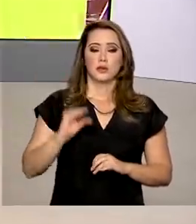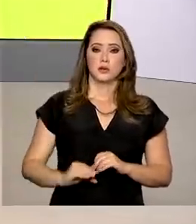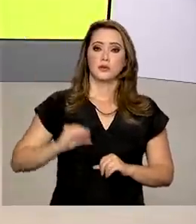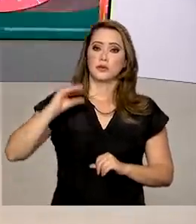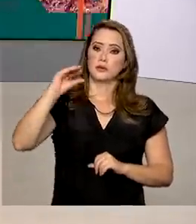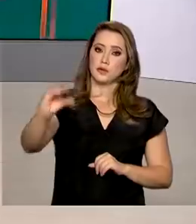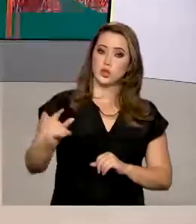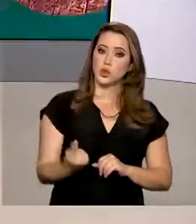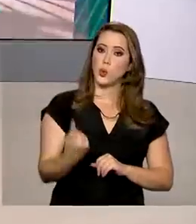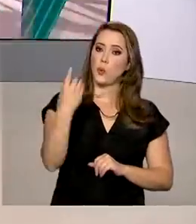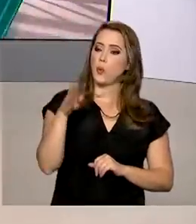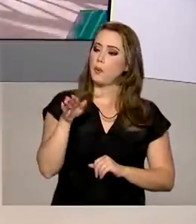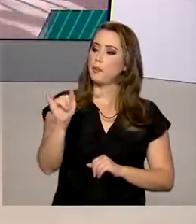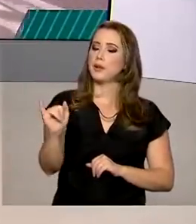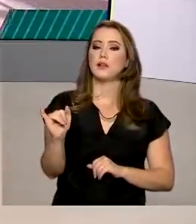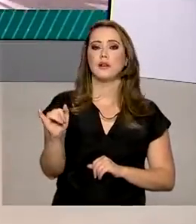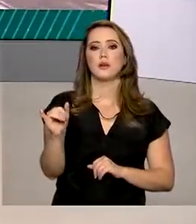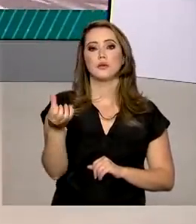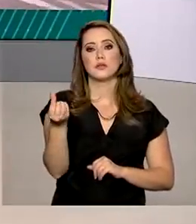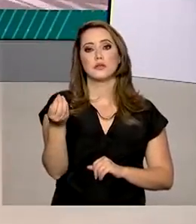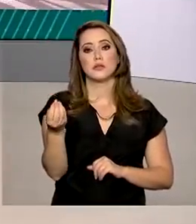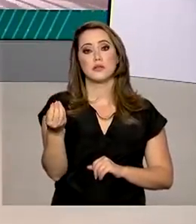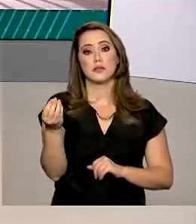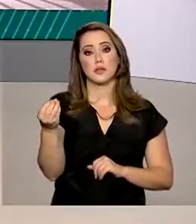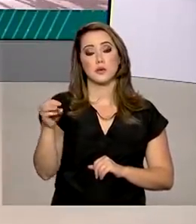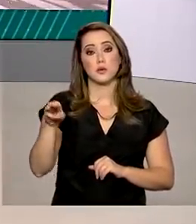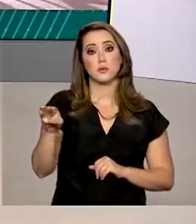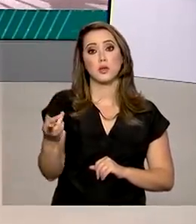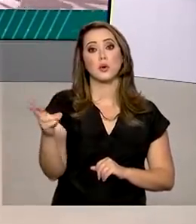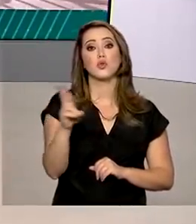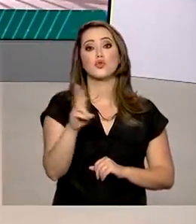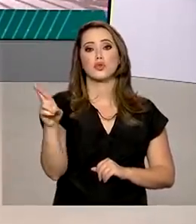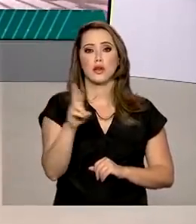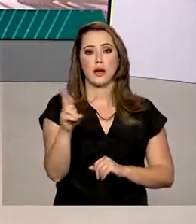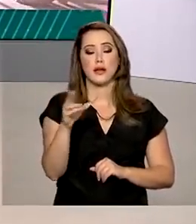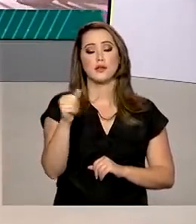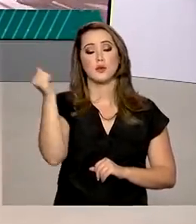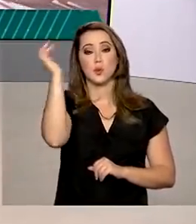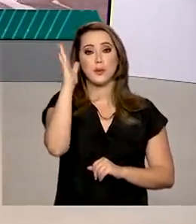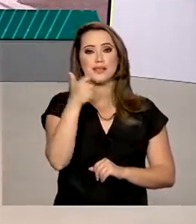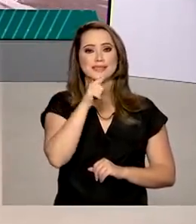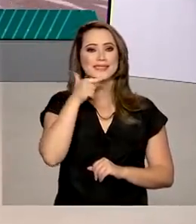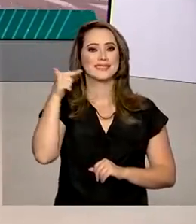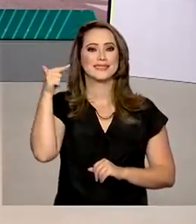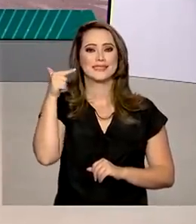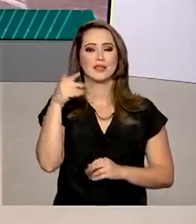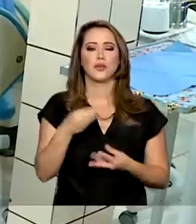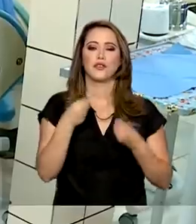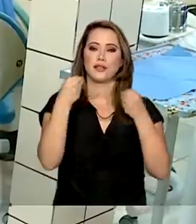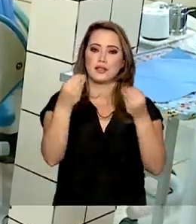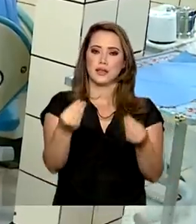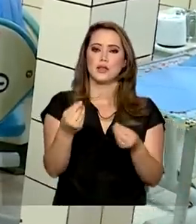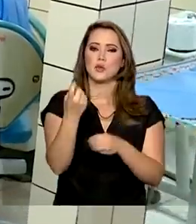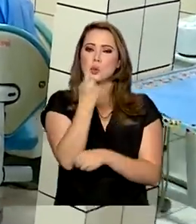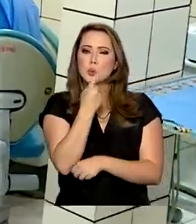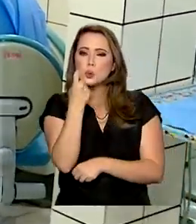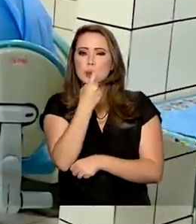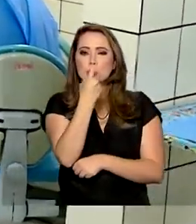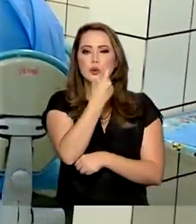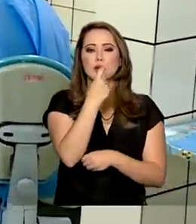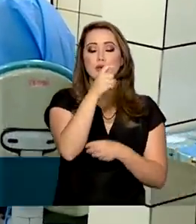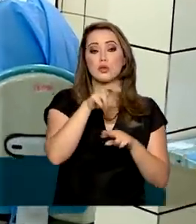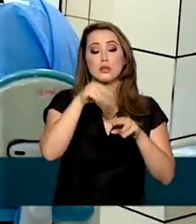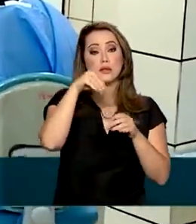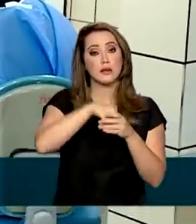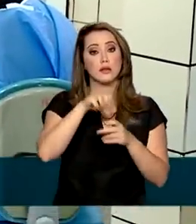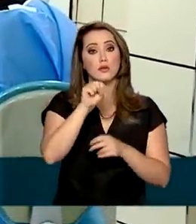no Brasil Sorridente, programa que oferece atendimento odontológico por meio do SUS. Atualmente, o programa